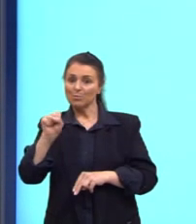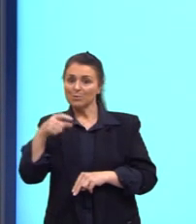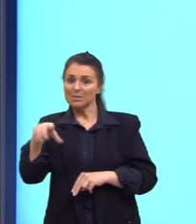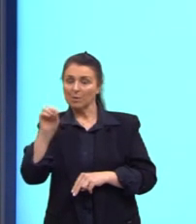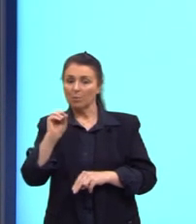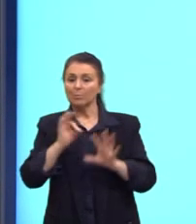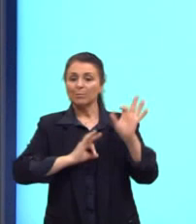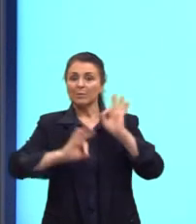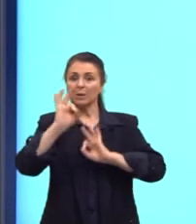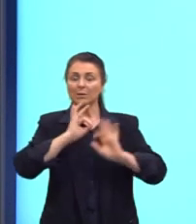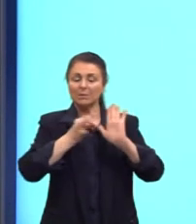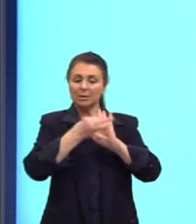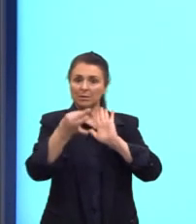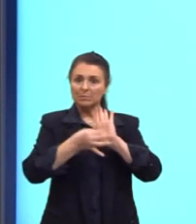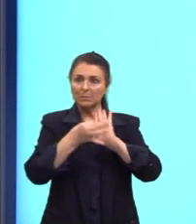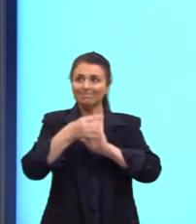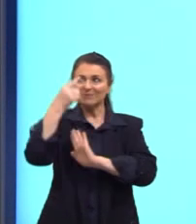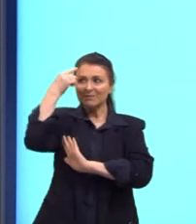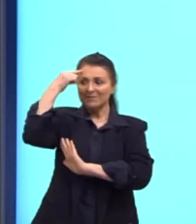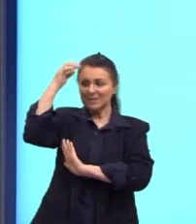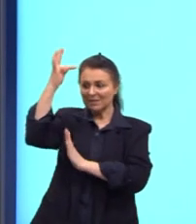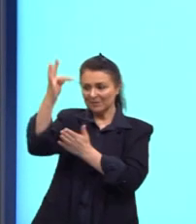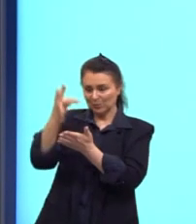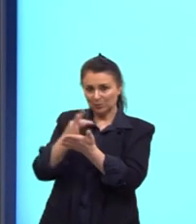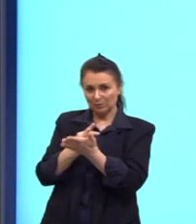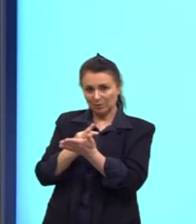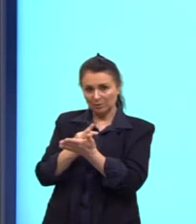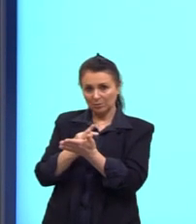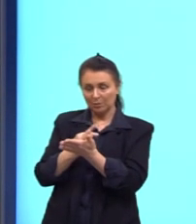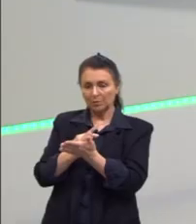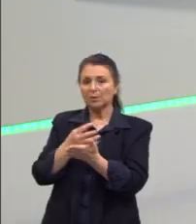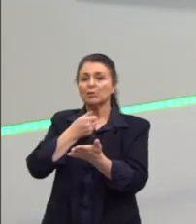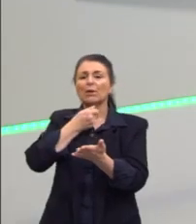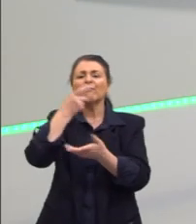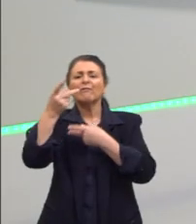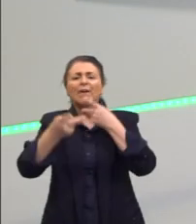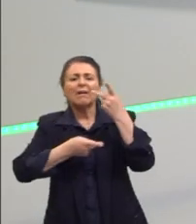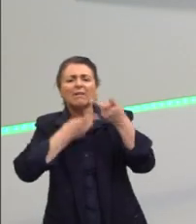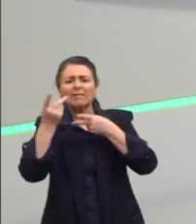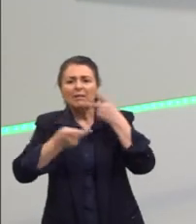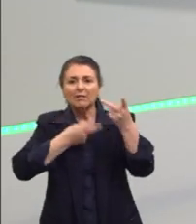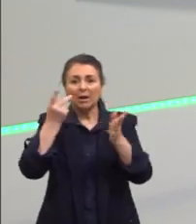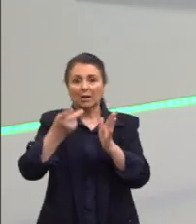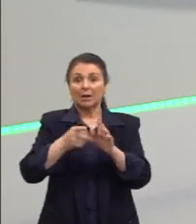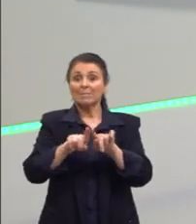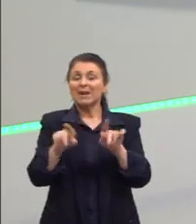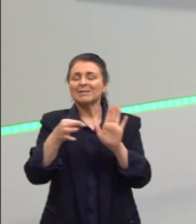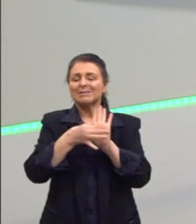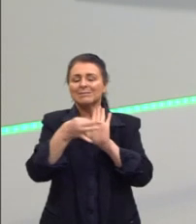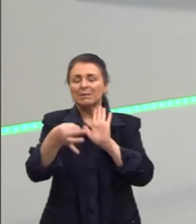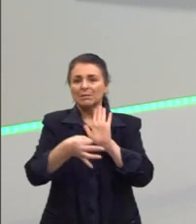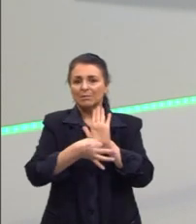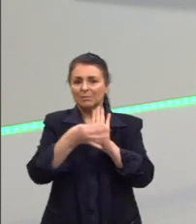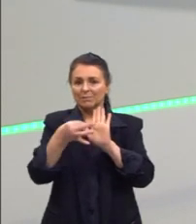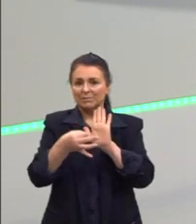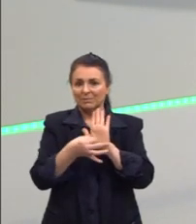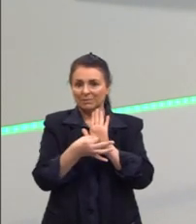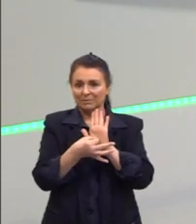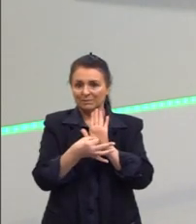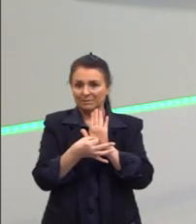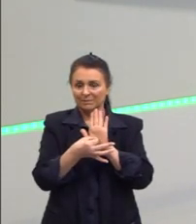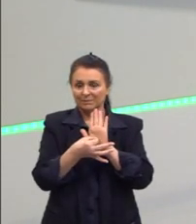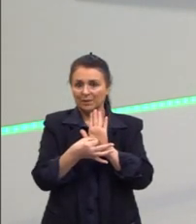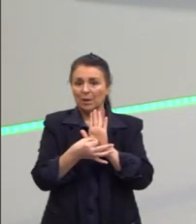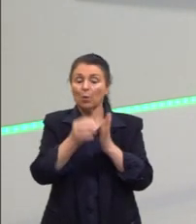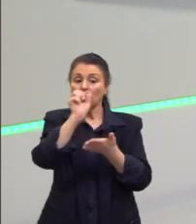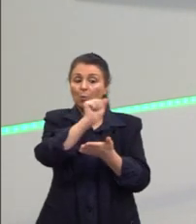argumentação reflexiva do texto. Que não só disserta, mas argumenta. Uma das coisas que o